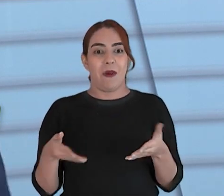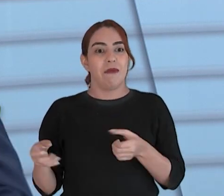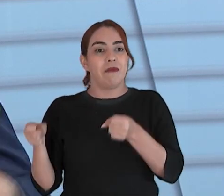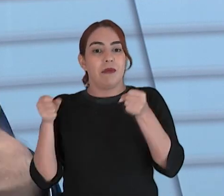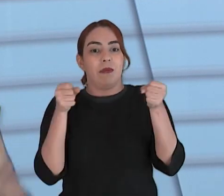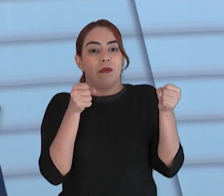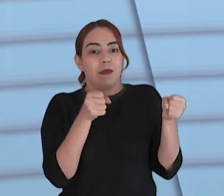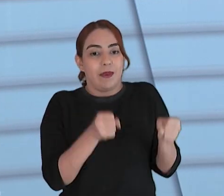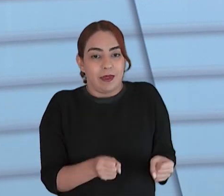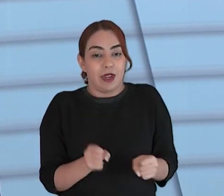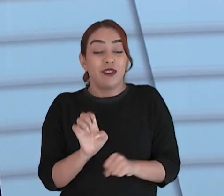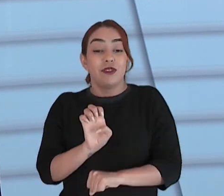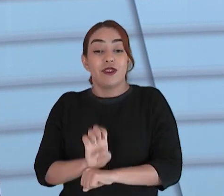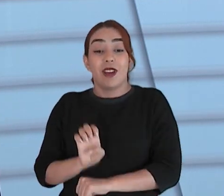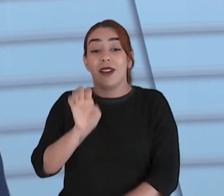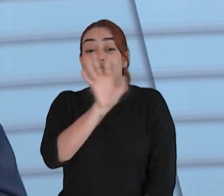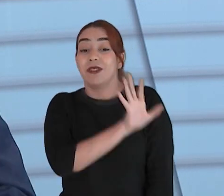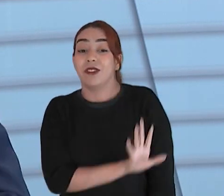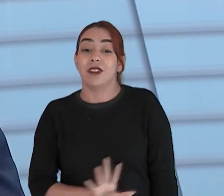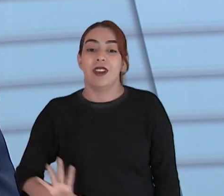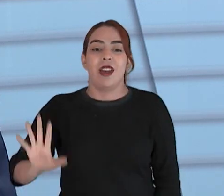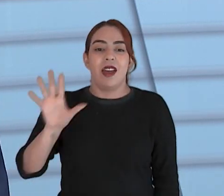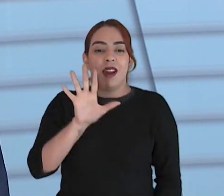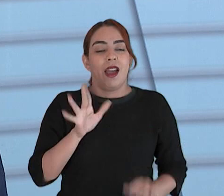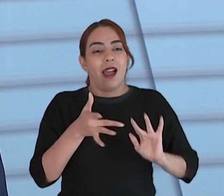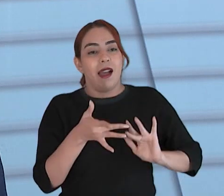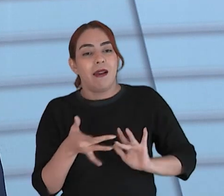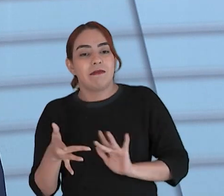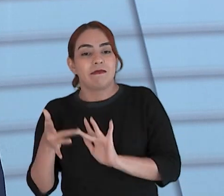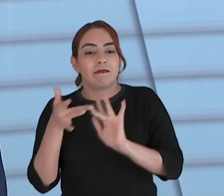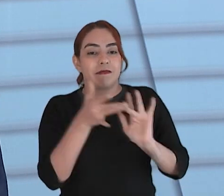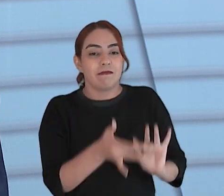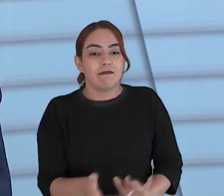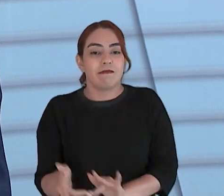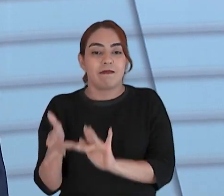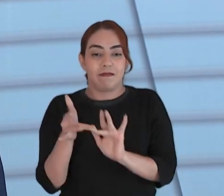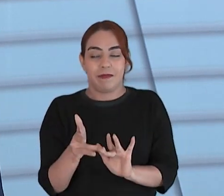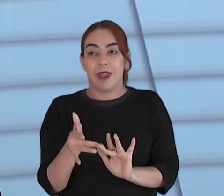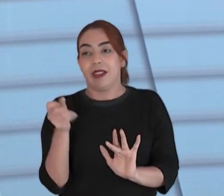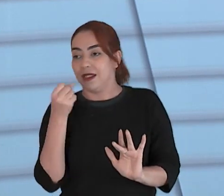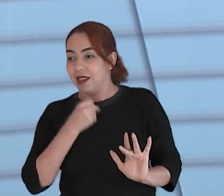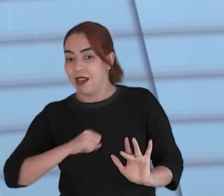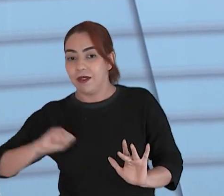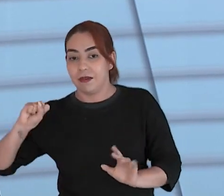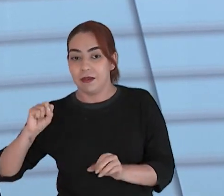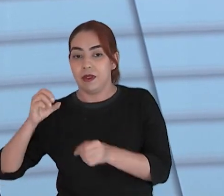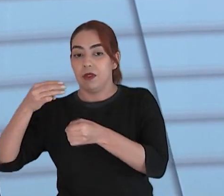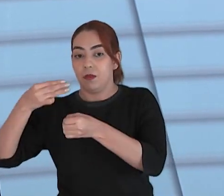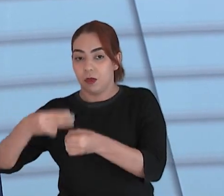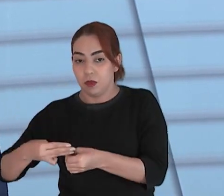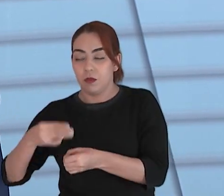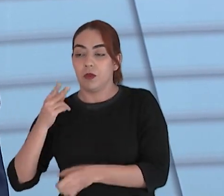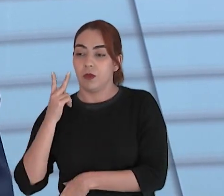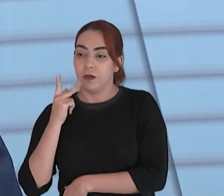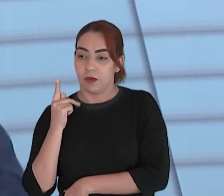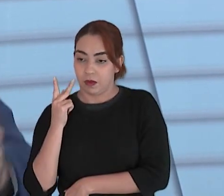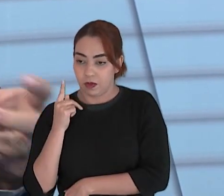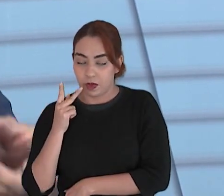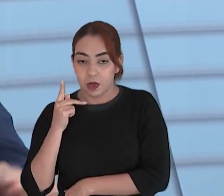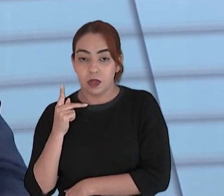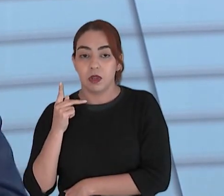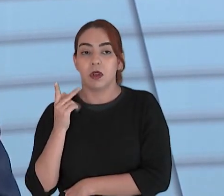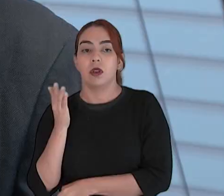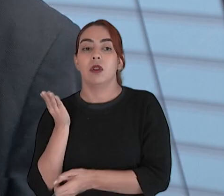representa o estado todo e aí a gente não está aqui para defender apenas aqueles que votaram conosco aqueles que são da capital